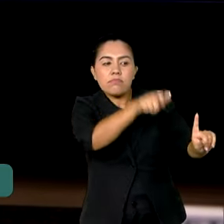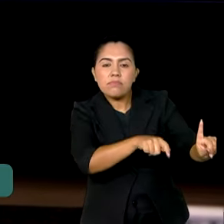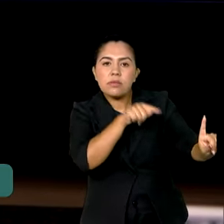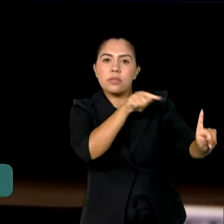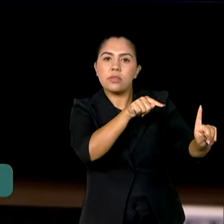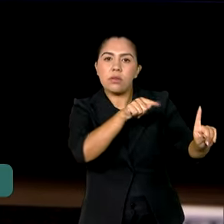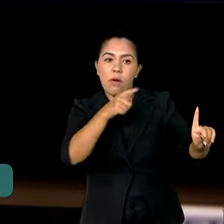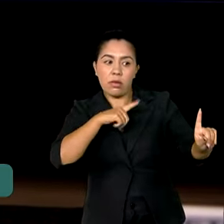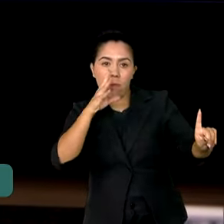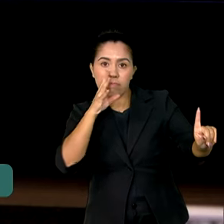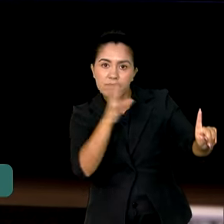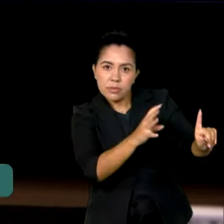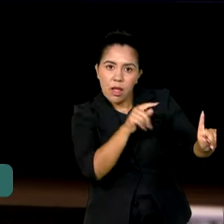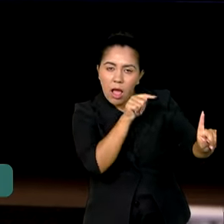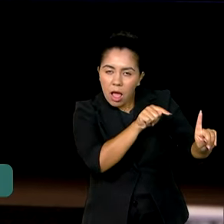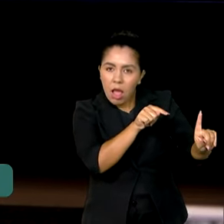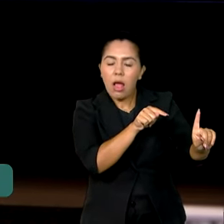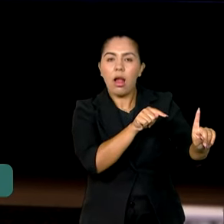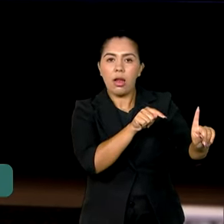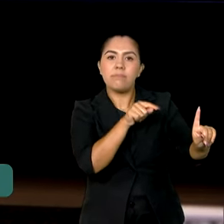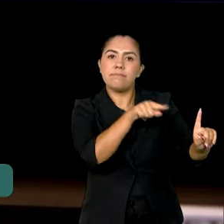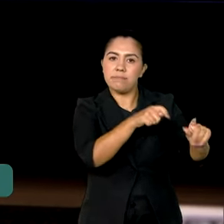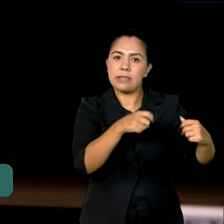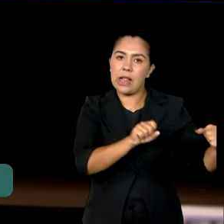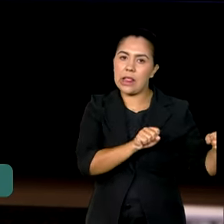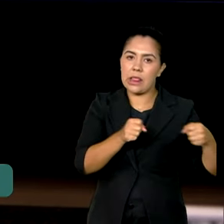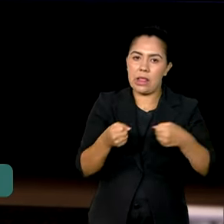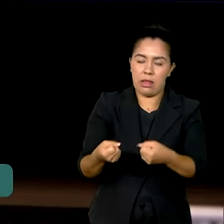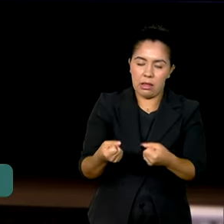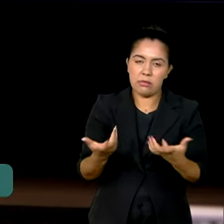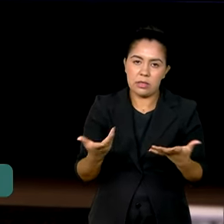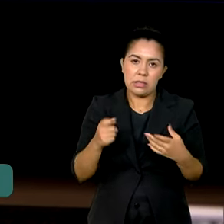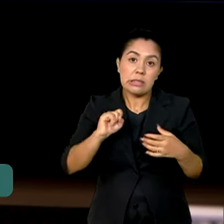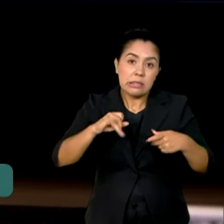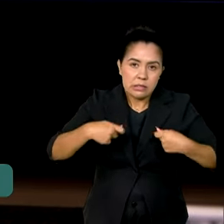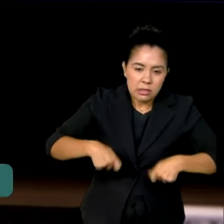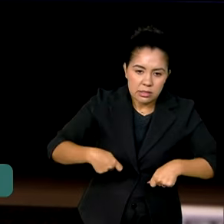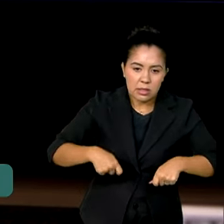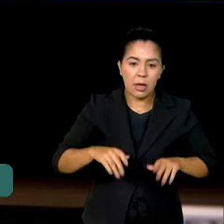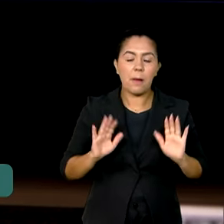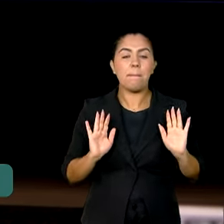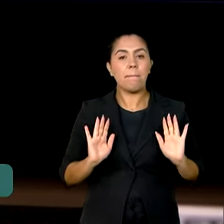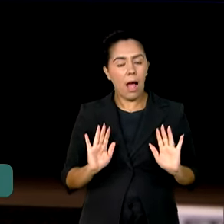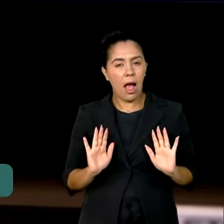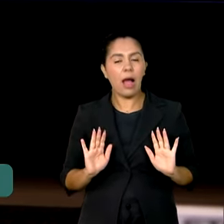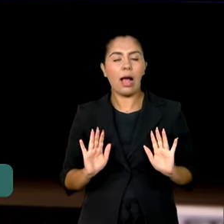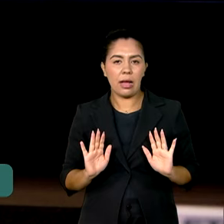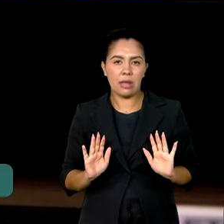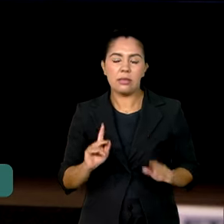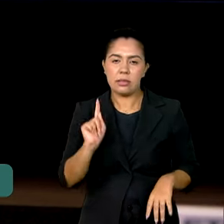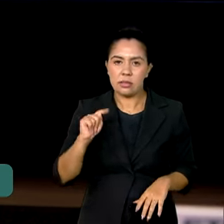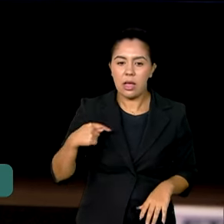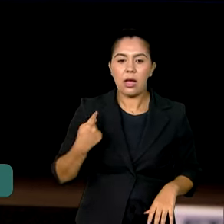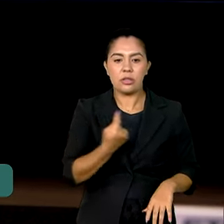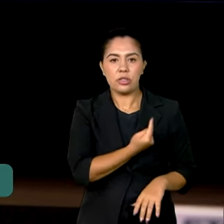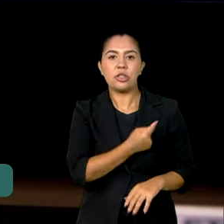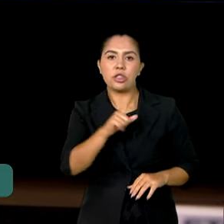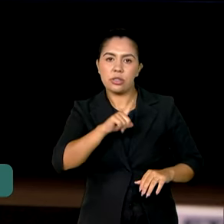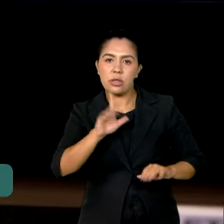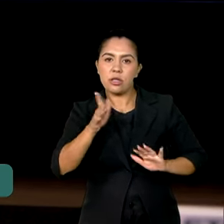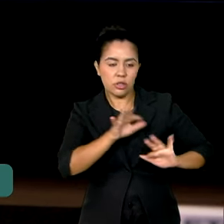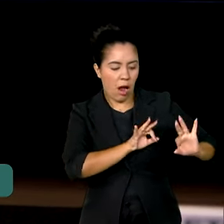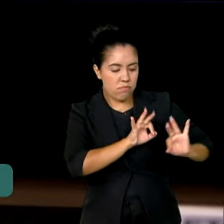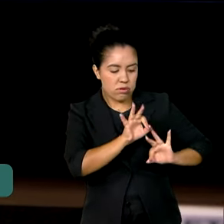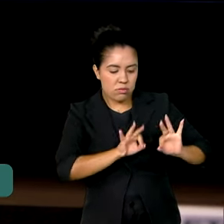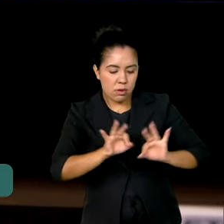indiciado terá ampla defesa para se defender. De maneira que nós temos todo o aparato montado e, além